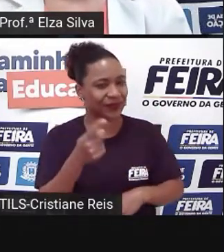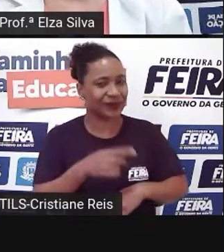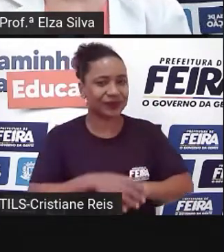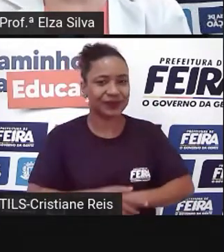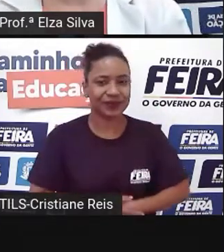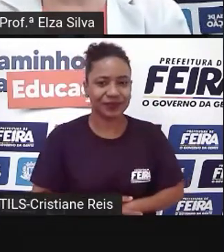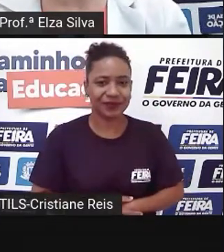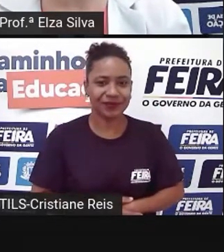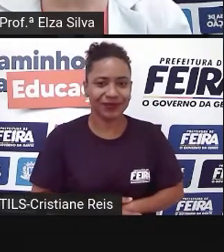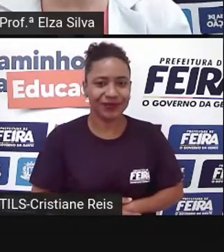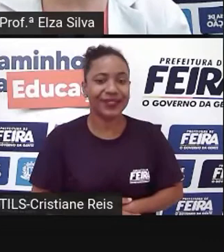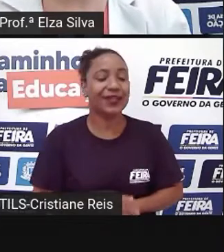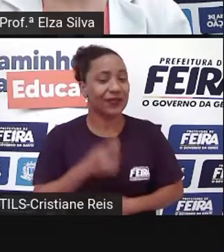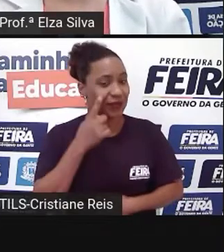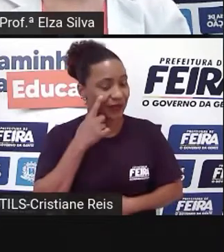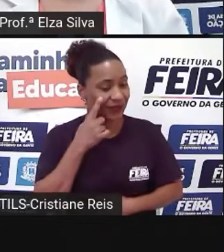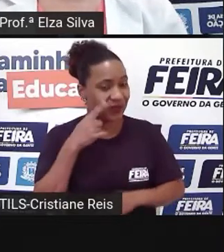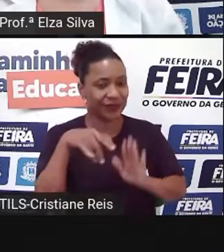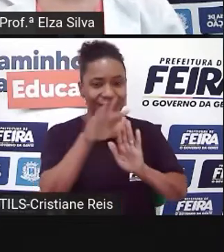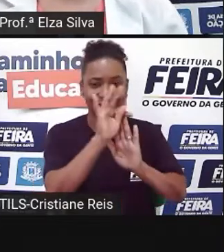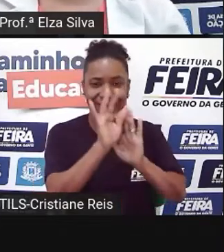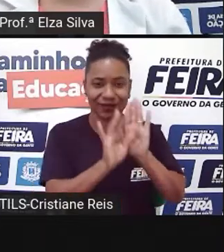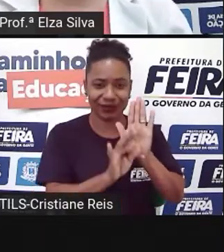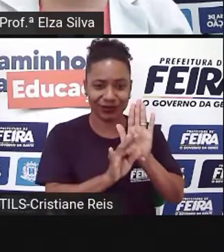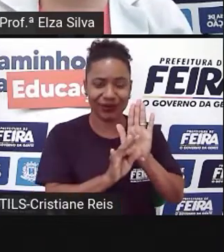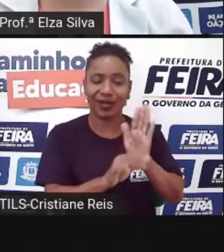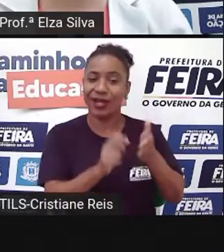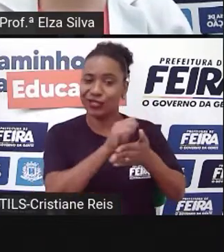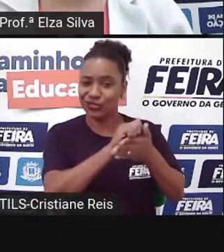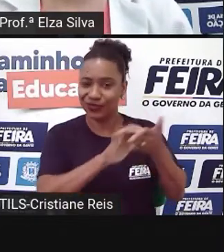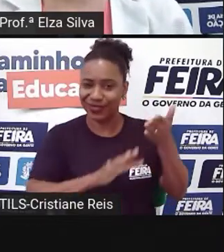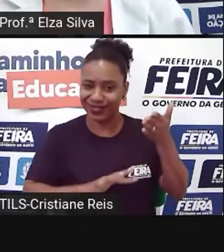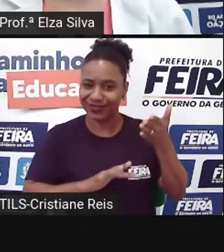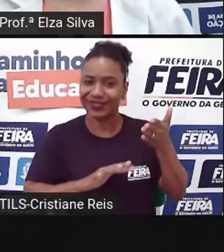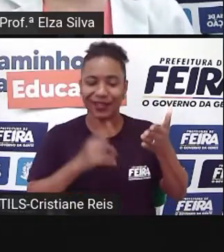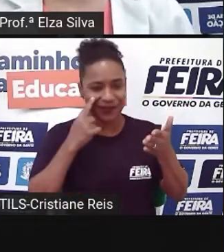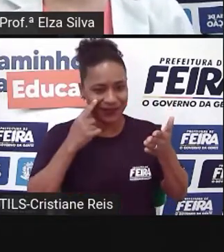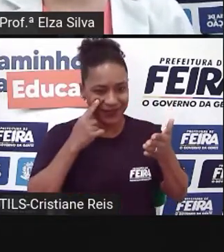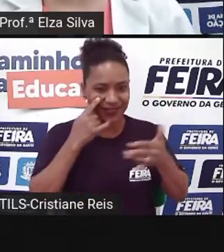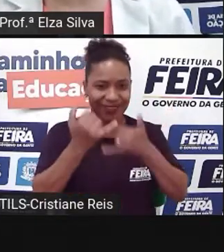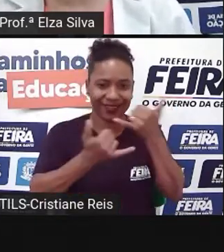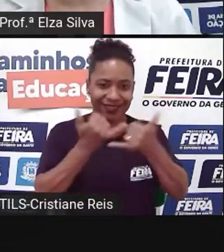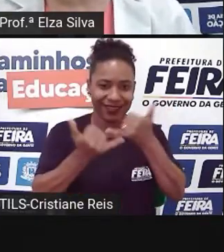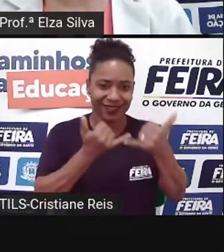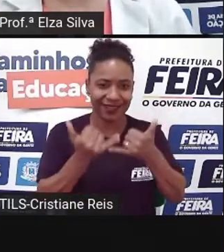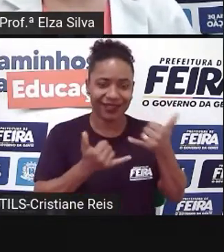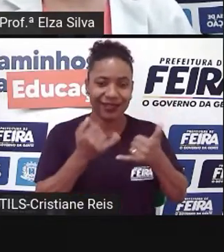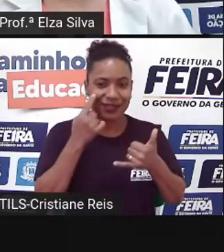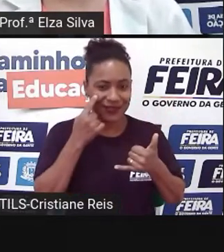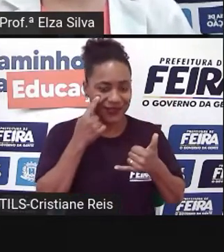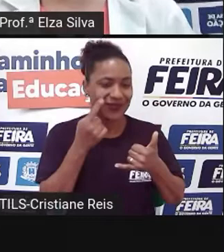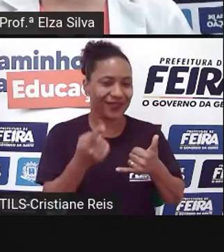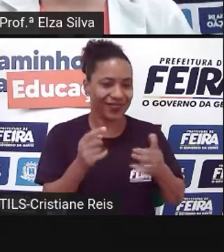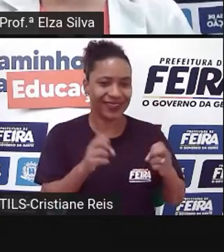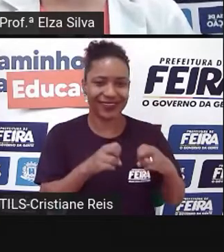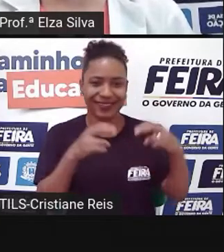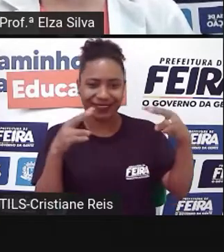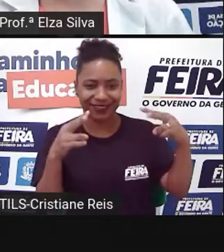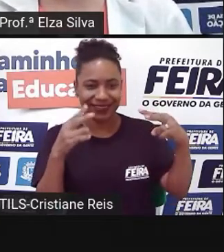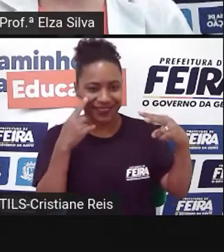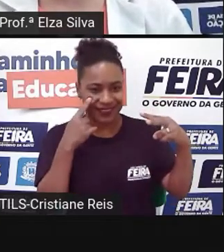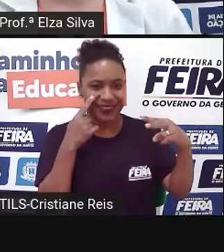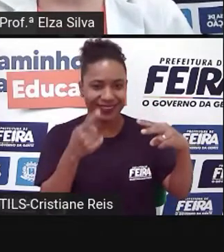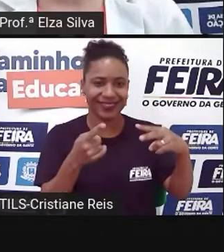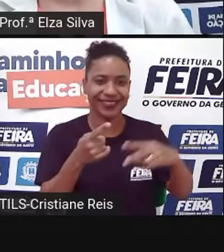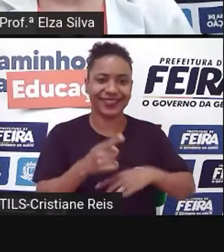Então vamos ao texto Através dessa atividade interativa Online activity Just a moment Só um minuto